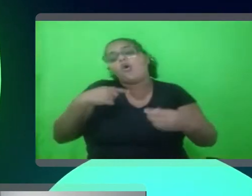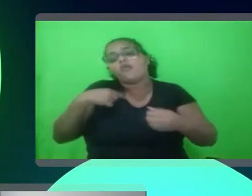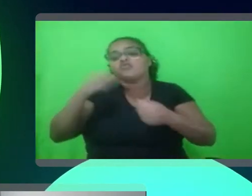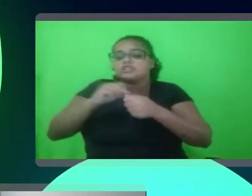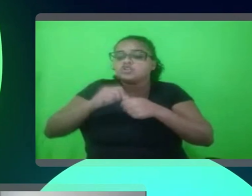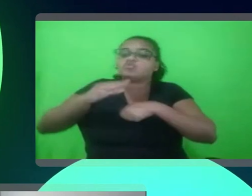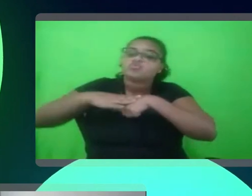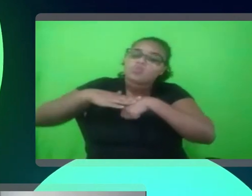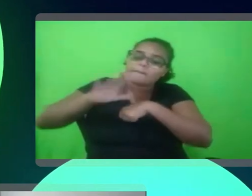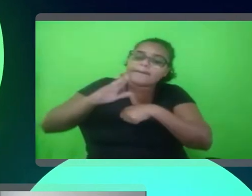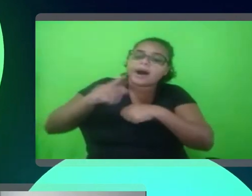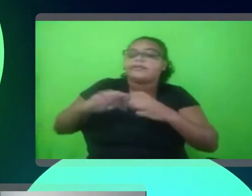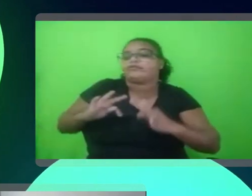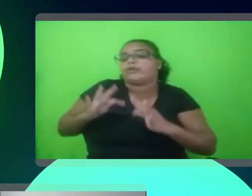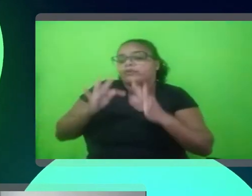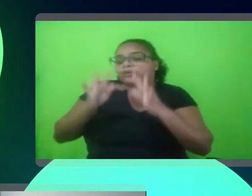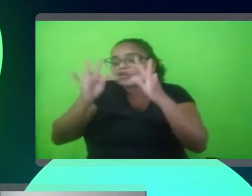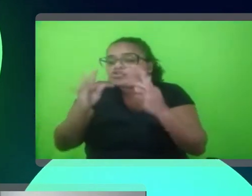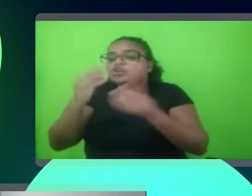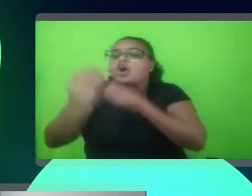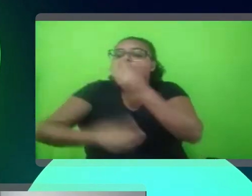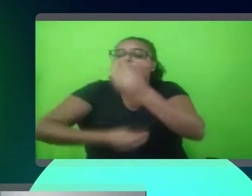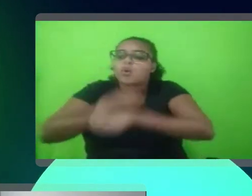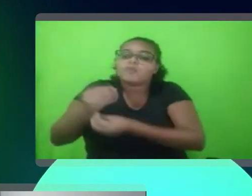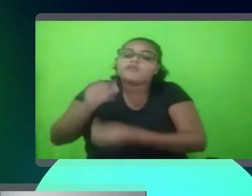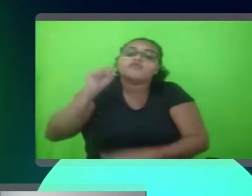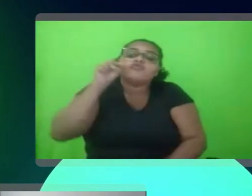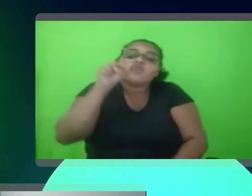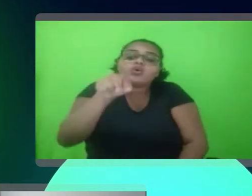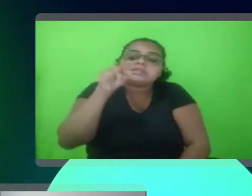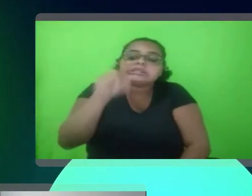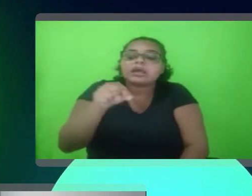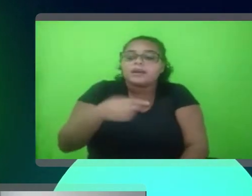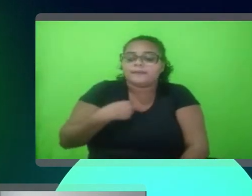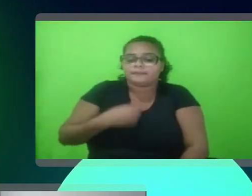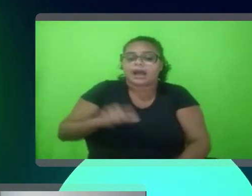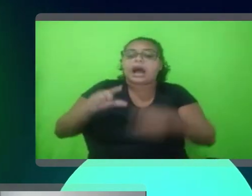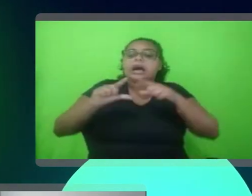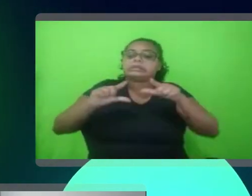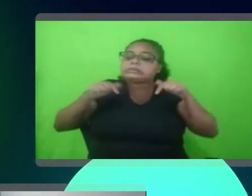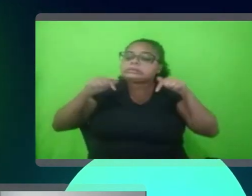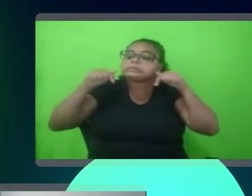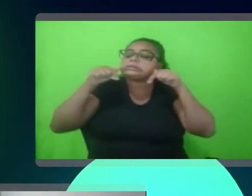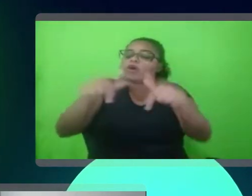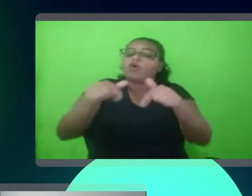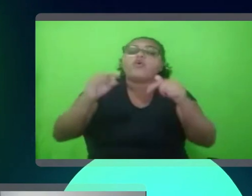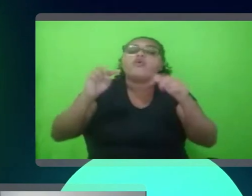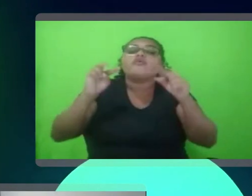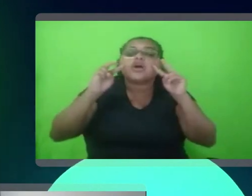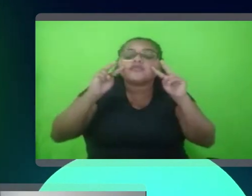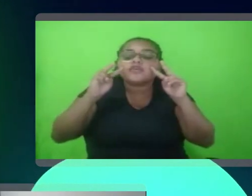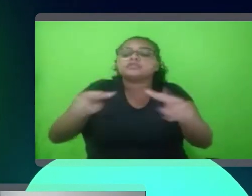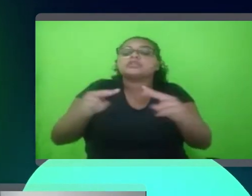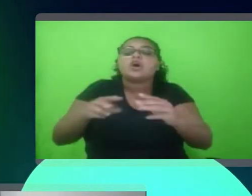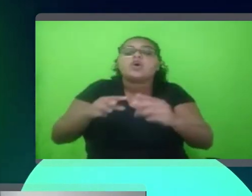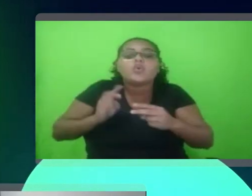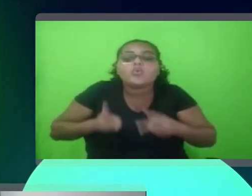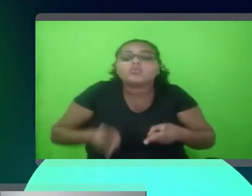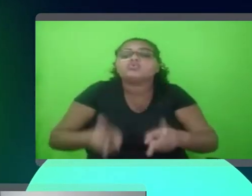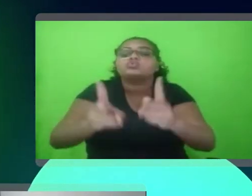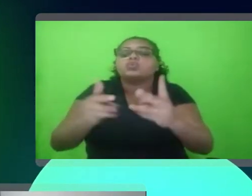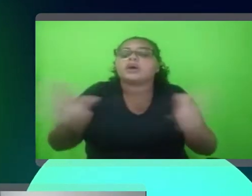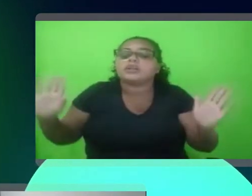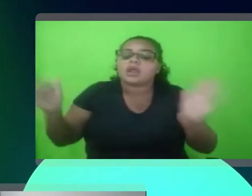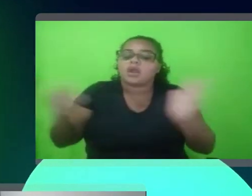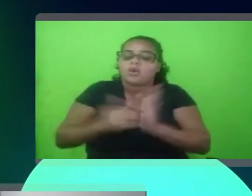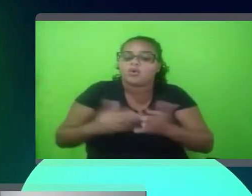especialidade, especialização, é, como foi para você, a decisão, é, que fez você, seguir a sua carreira, onde